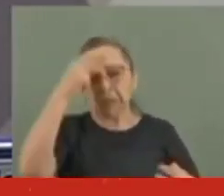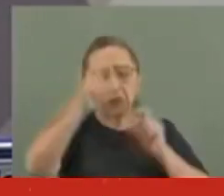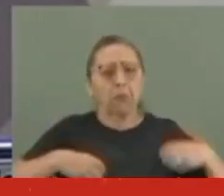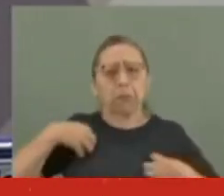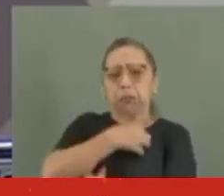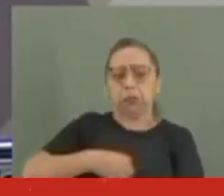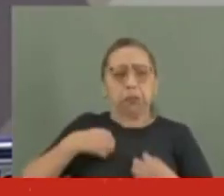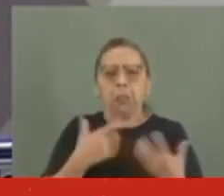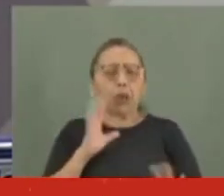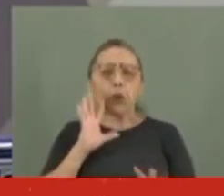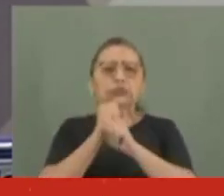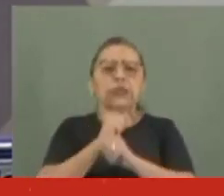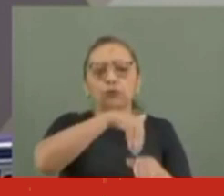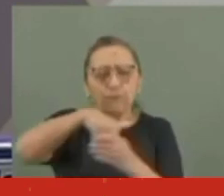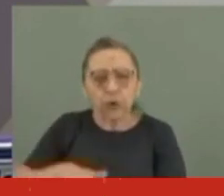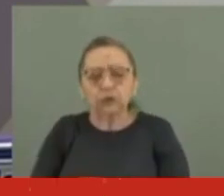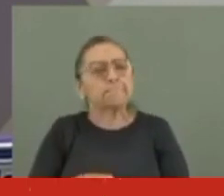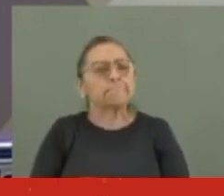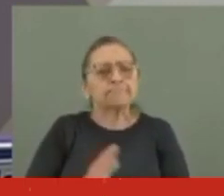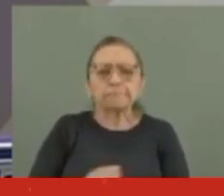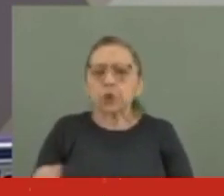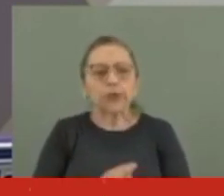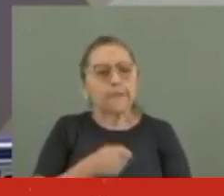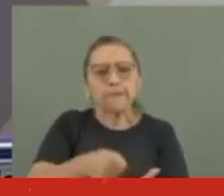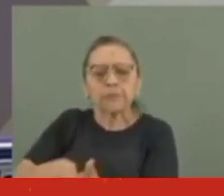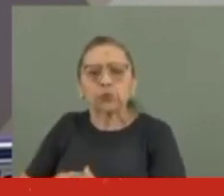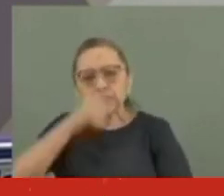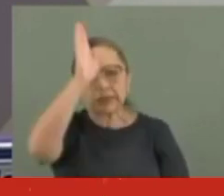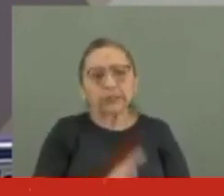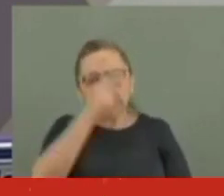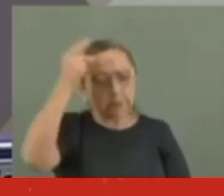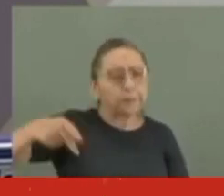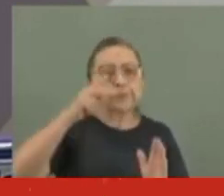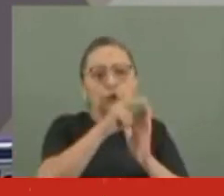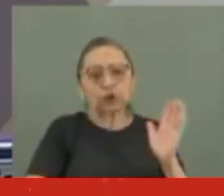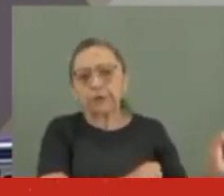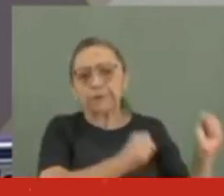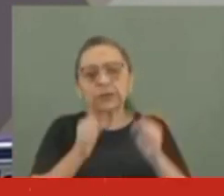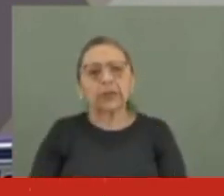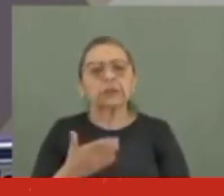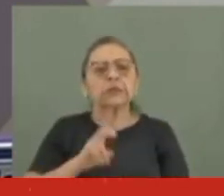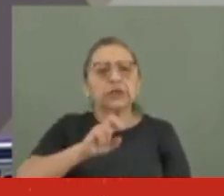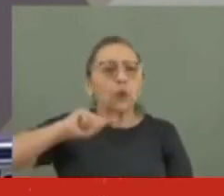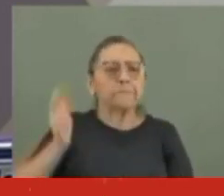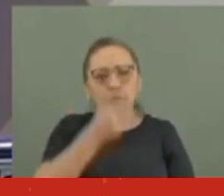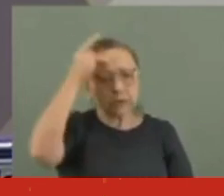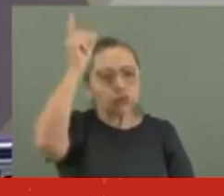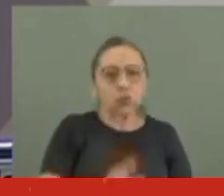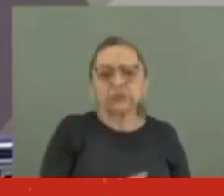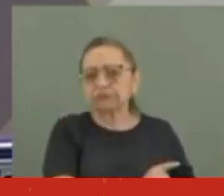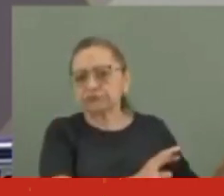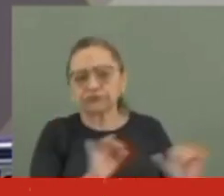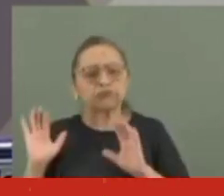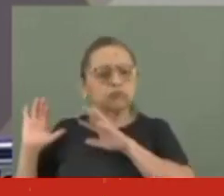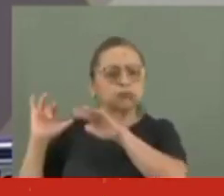das urnas e dispostos a tudo para impor a todos os brasileiros o seu projeto de poder, cerca de 5 mil vândalos invadiram,